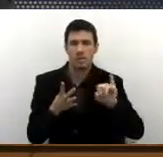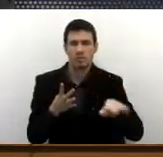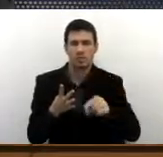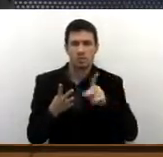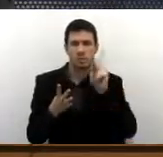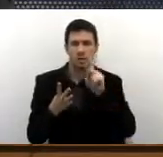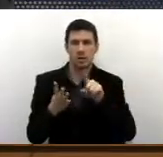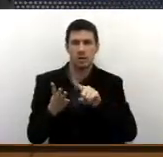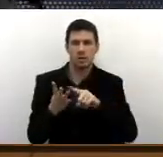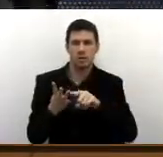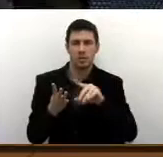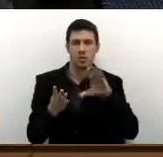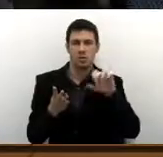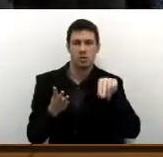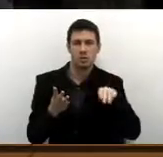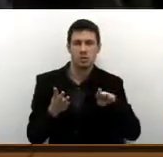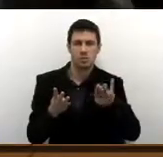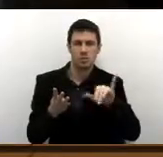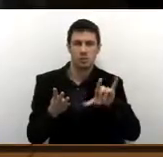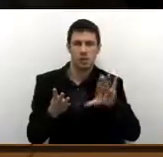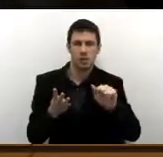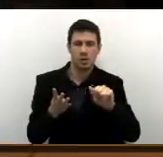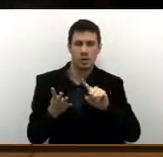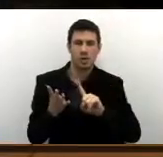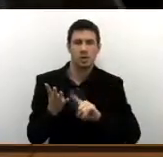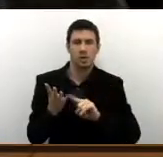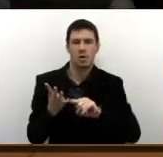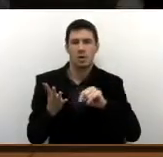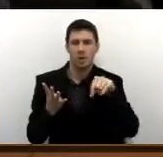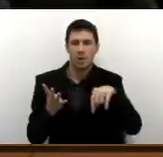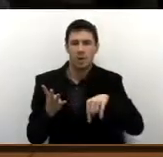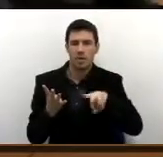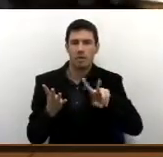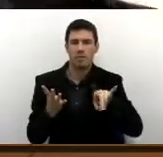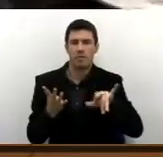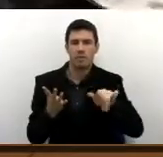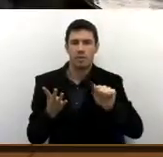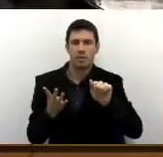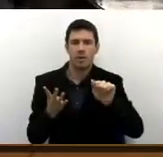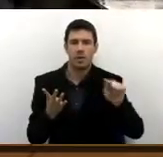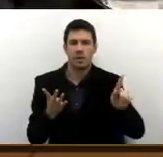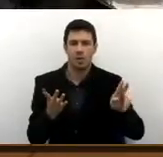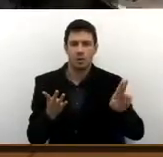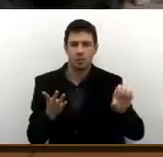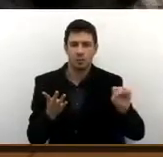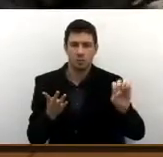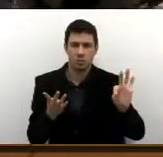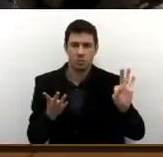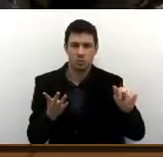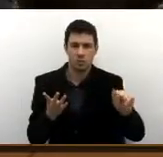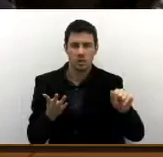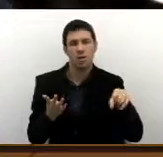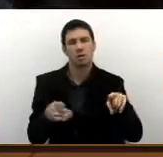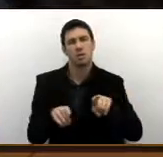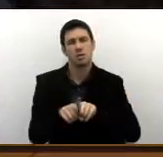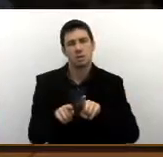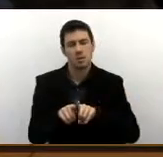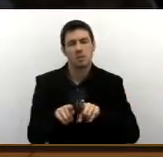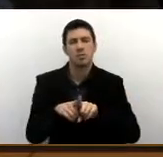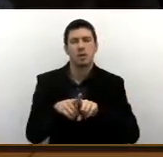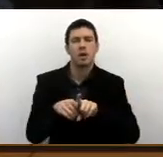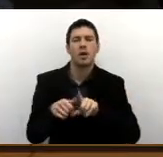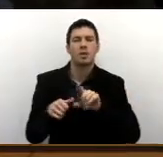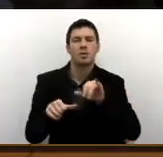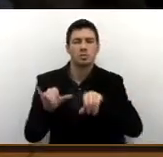em Cumbica, na Capitão Aviador Walter Ribeiro, aqui na Vila Augusta, na Antônio Ervolino e também no Centro, na Doutor